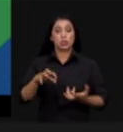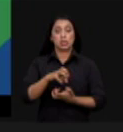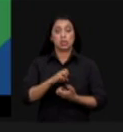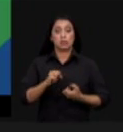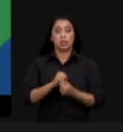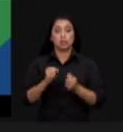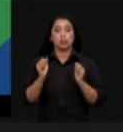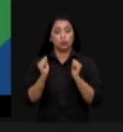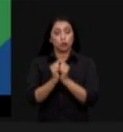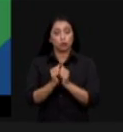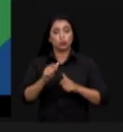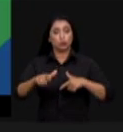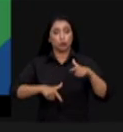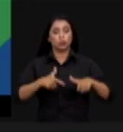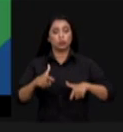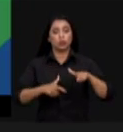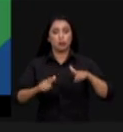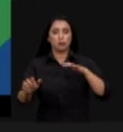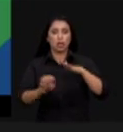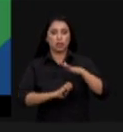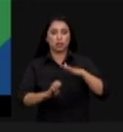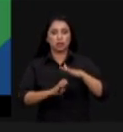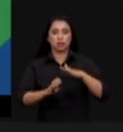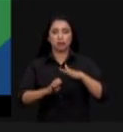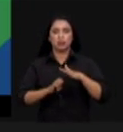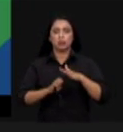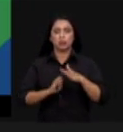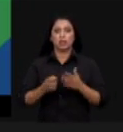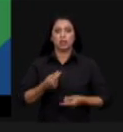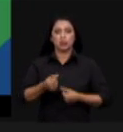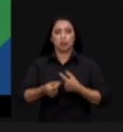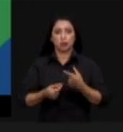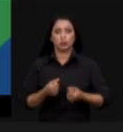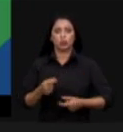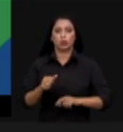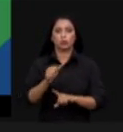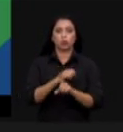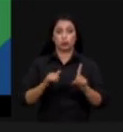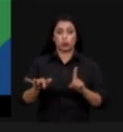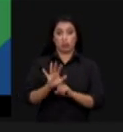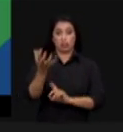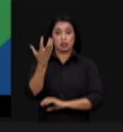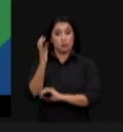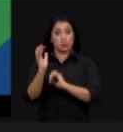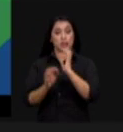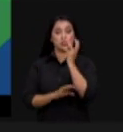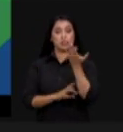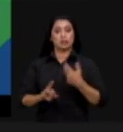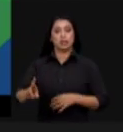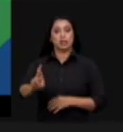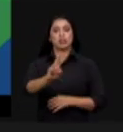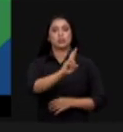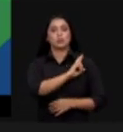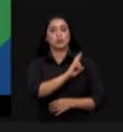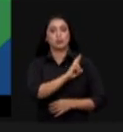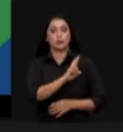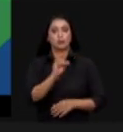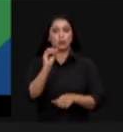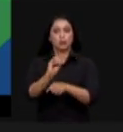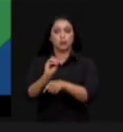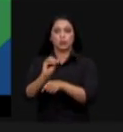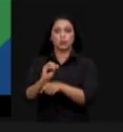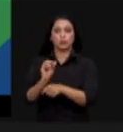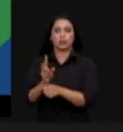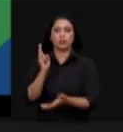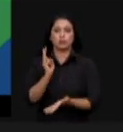seus negócios a partir da construção de legados econômicos sociais e ambientais e é responsável pelo cuidado e